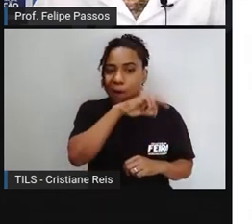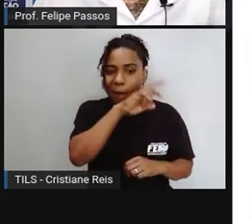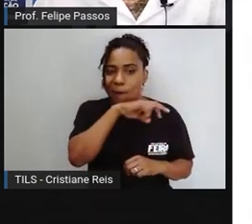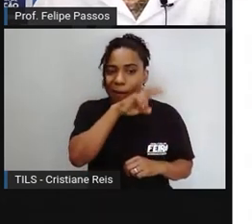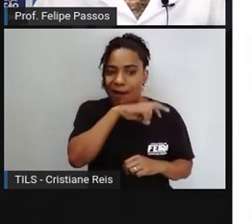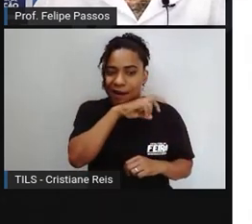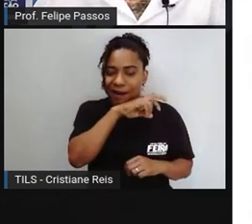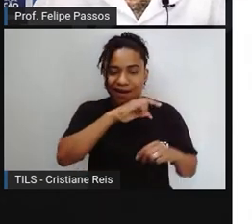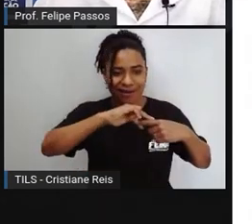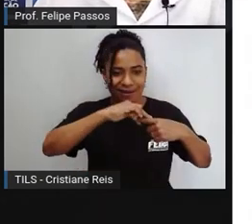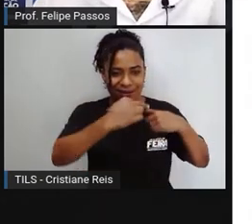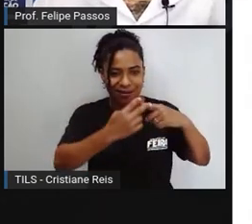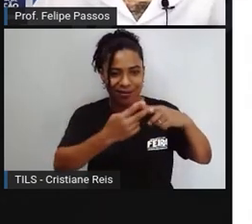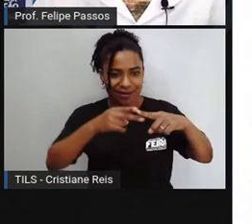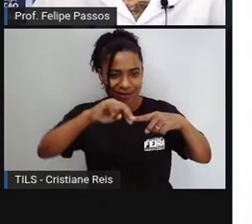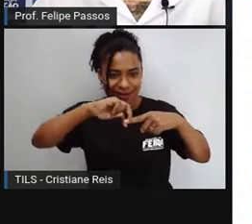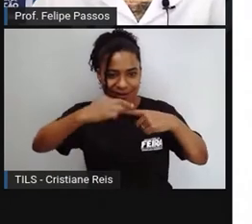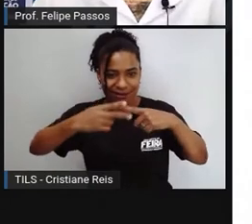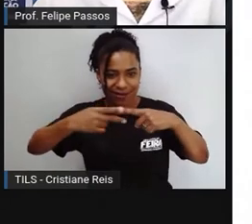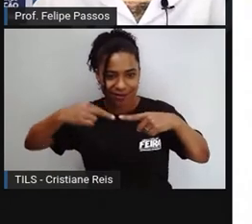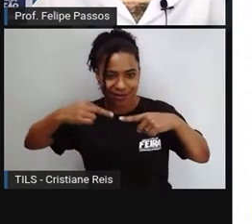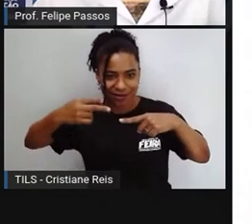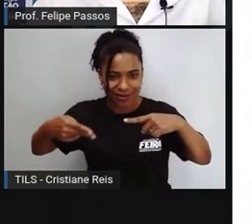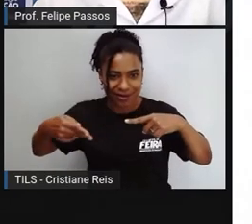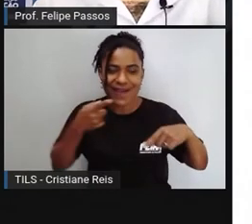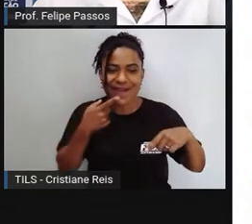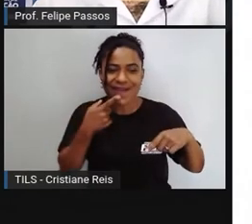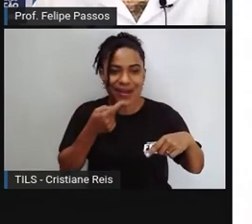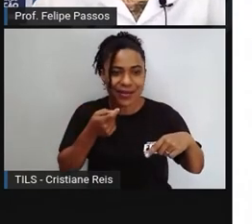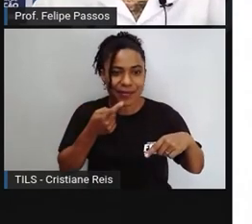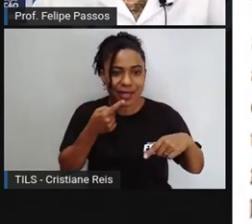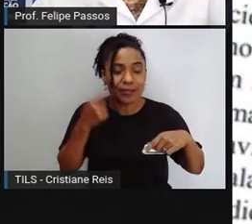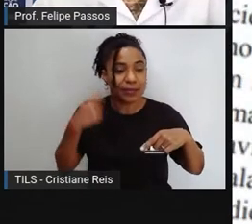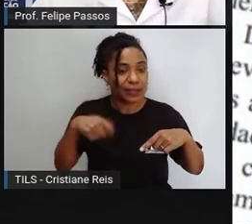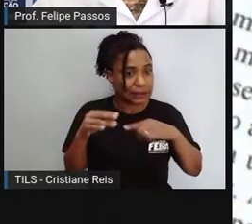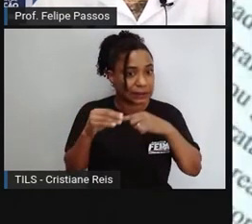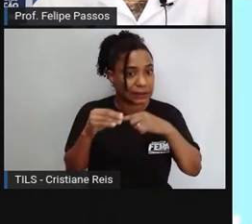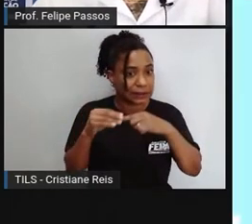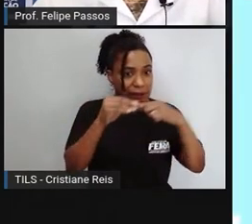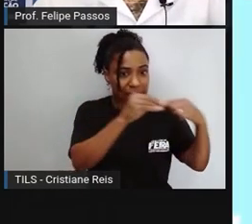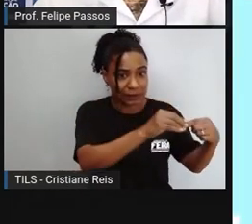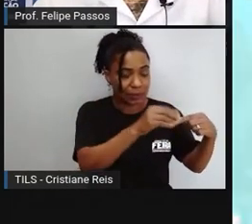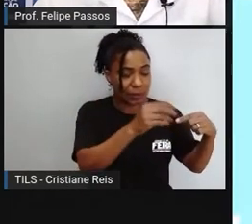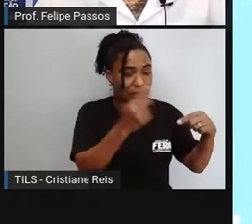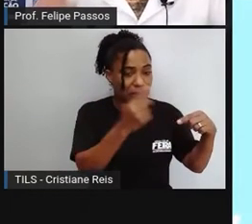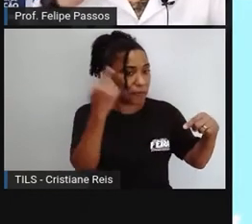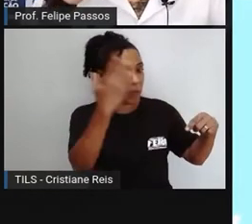identificação do animal que causou o acidente. Certo? Bora lá.